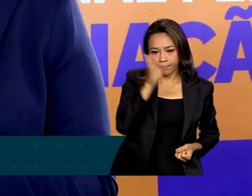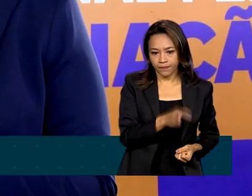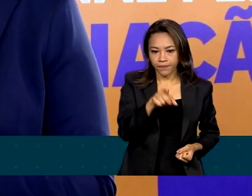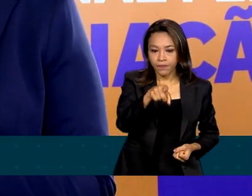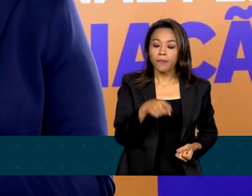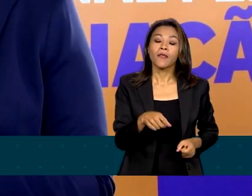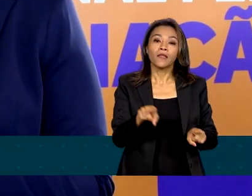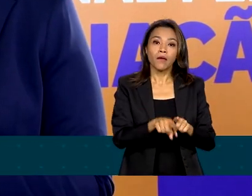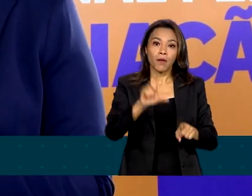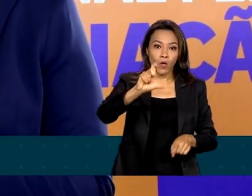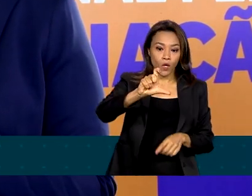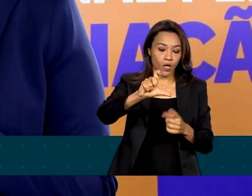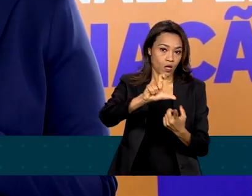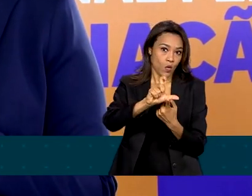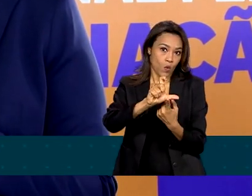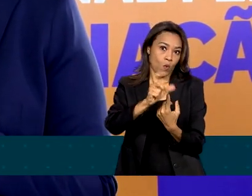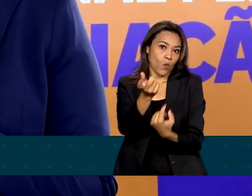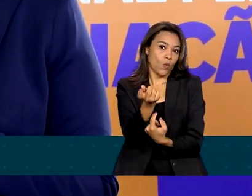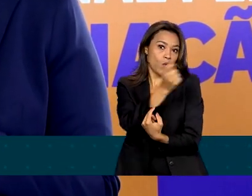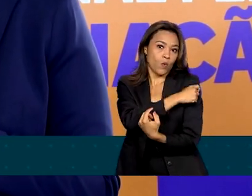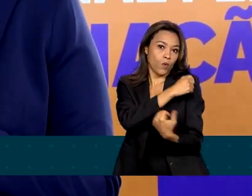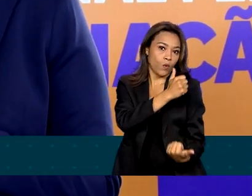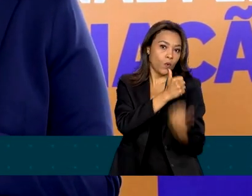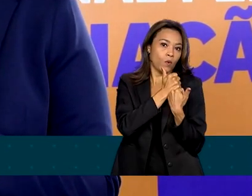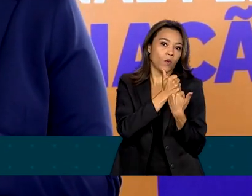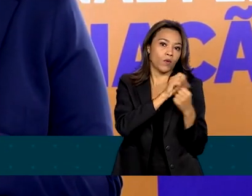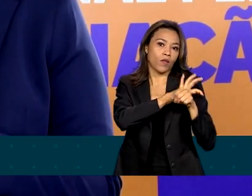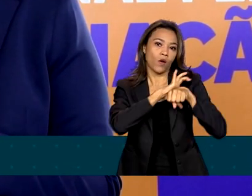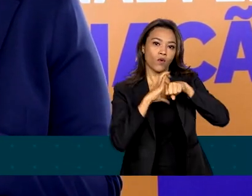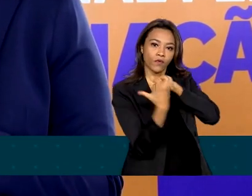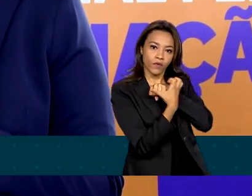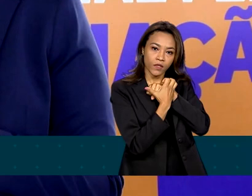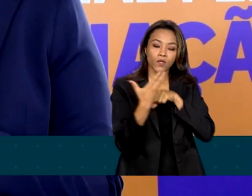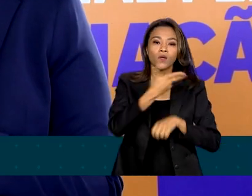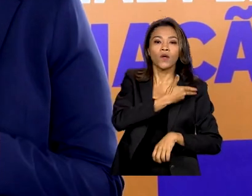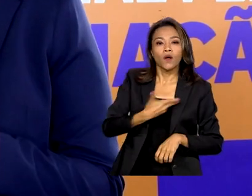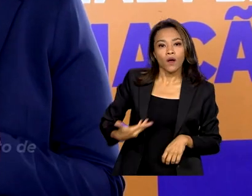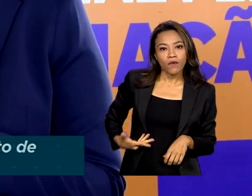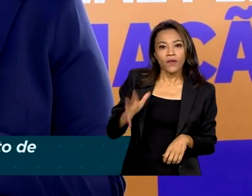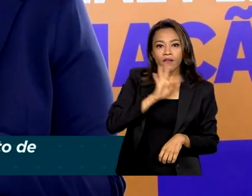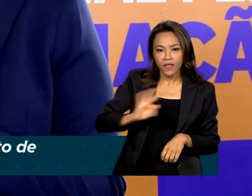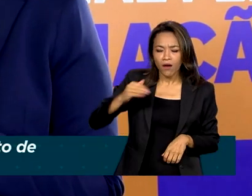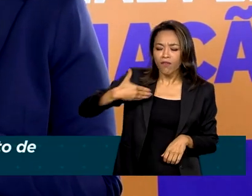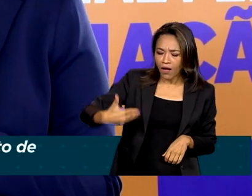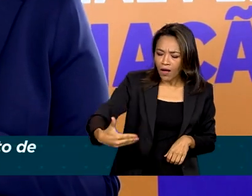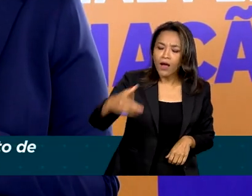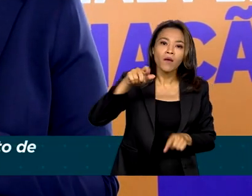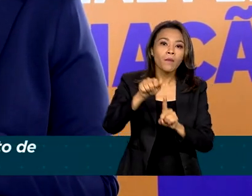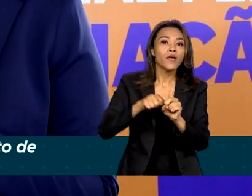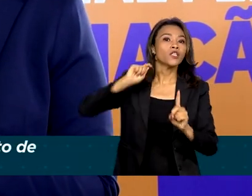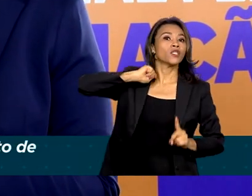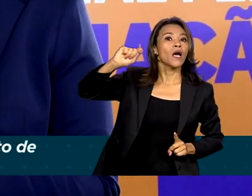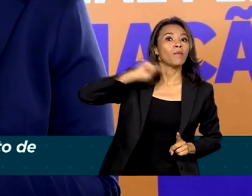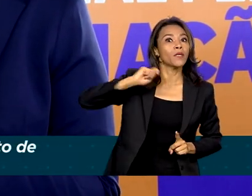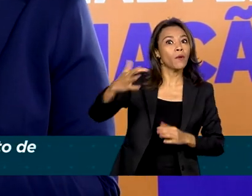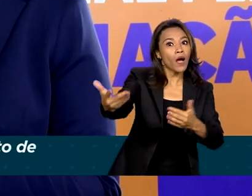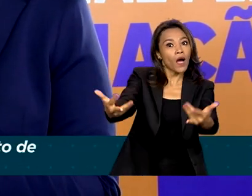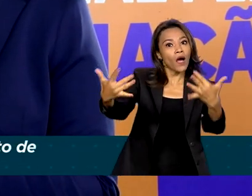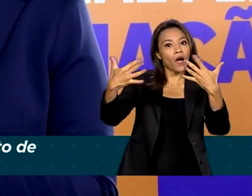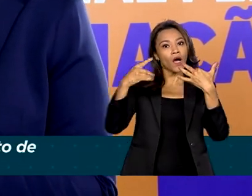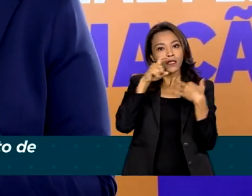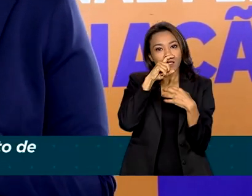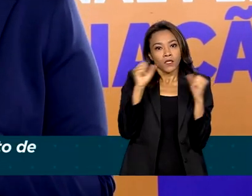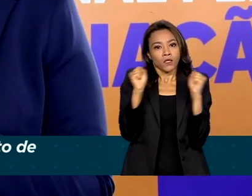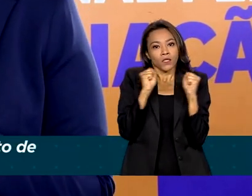contra a Covid-19, o governo federal vai intensificar a campanha de influência em abril, antes da chegada do inverno,